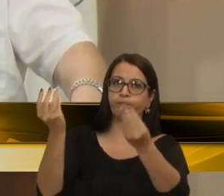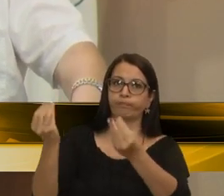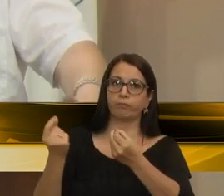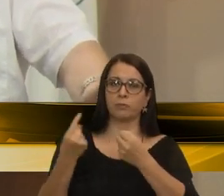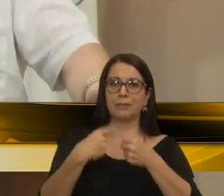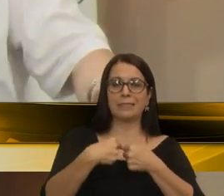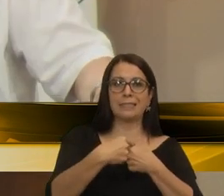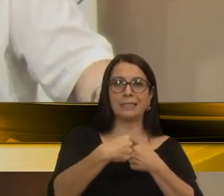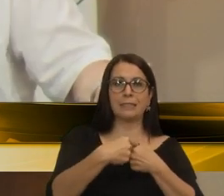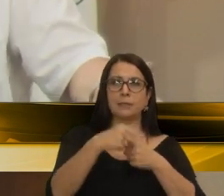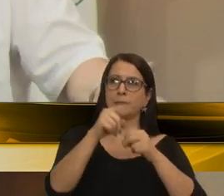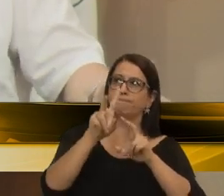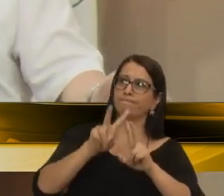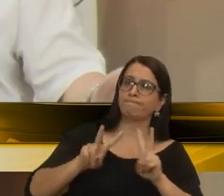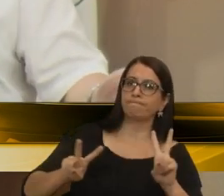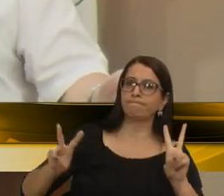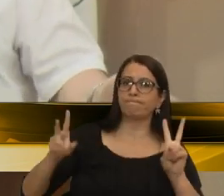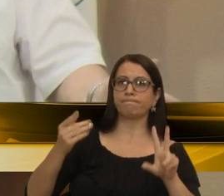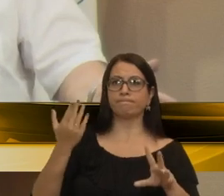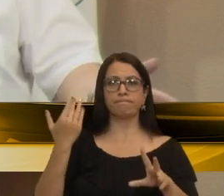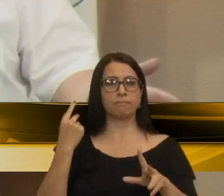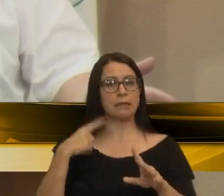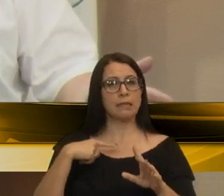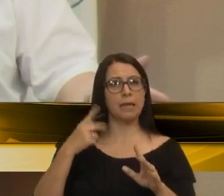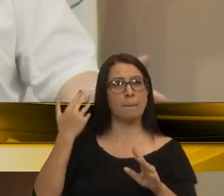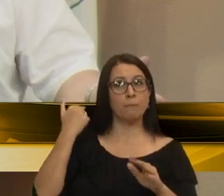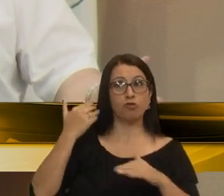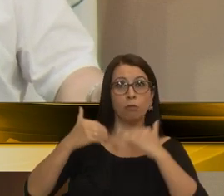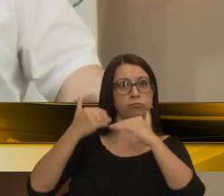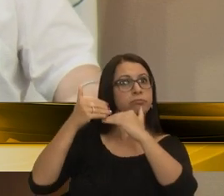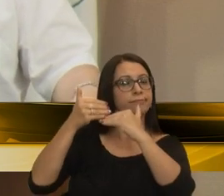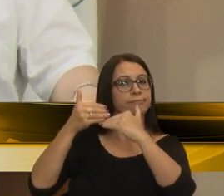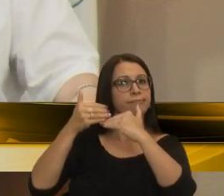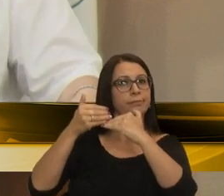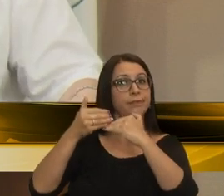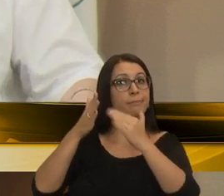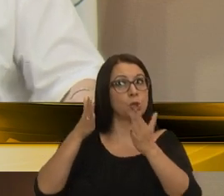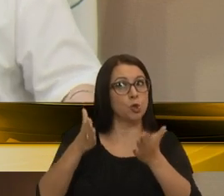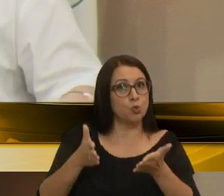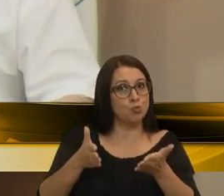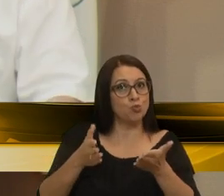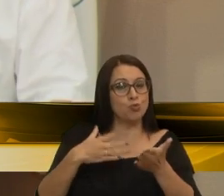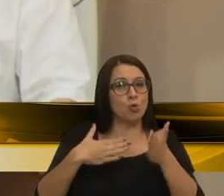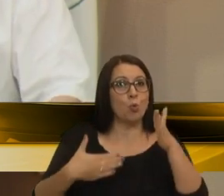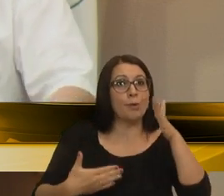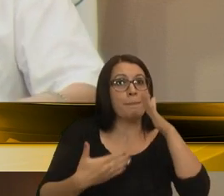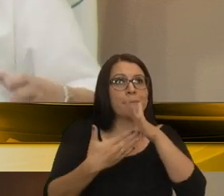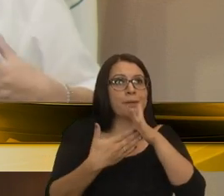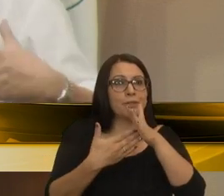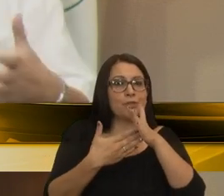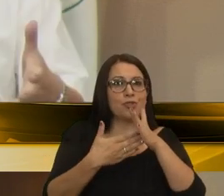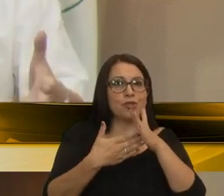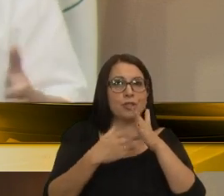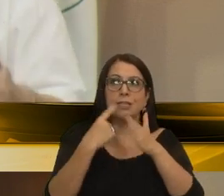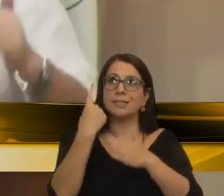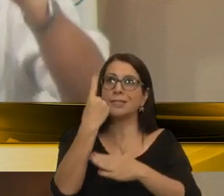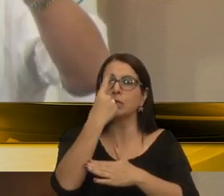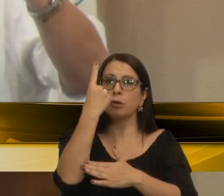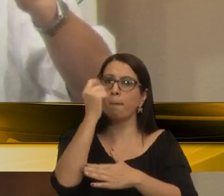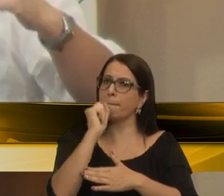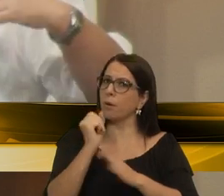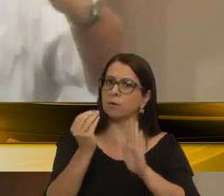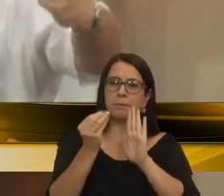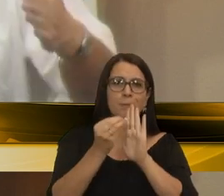cidade, uma visão para a época provavelmente avançada, mas hoje o limite de altura ele não pode ser mais